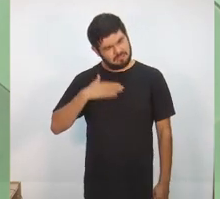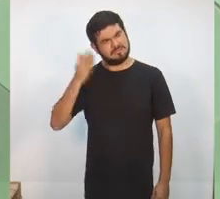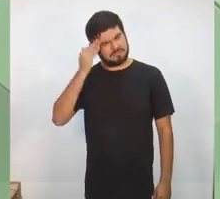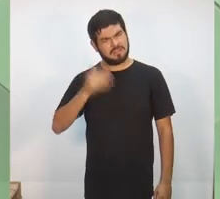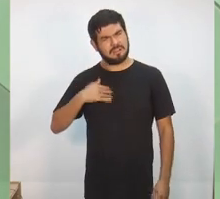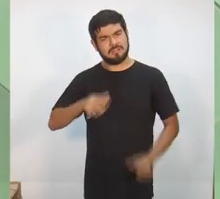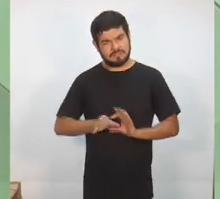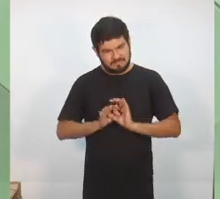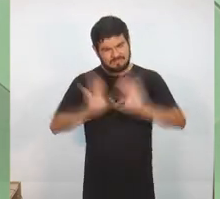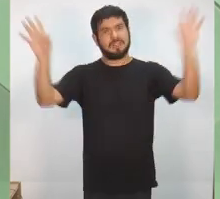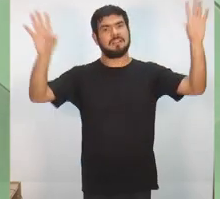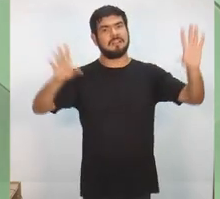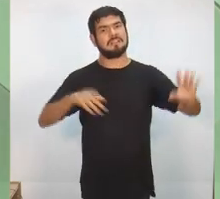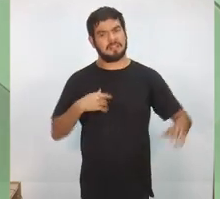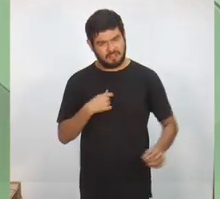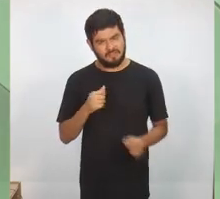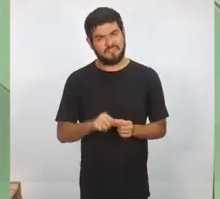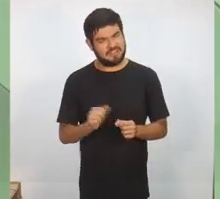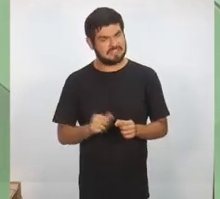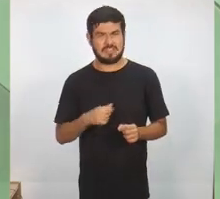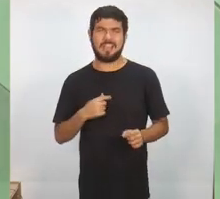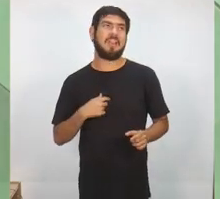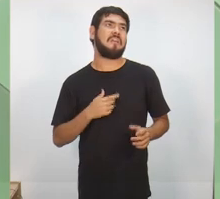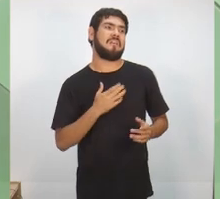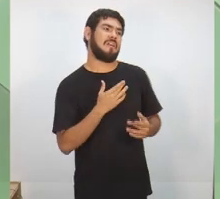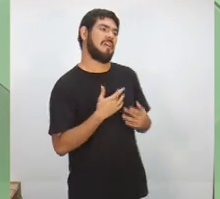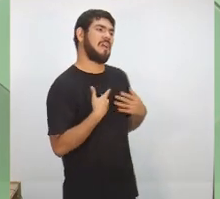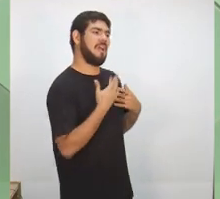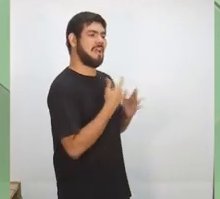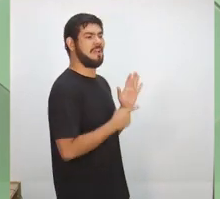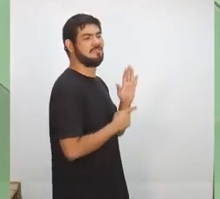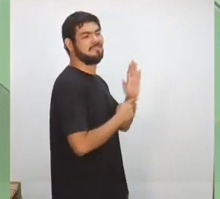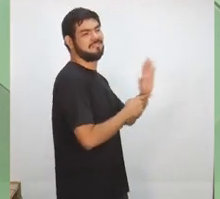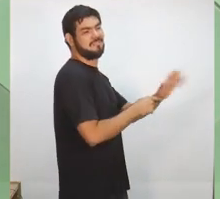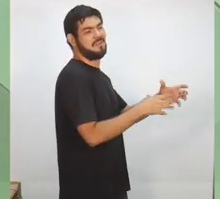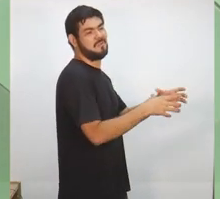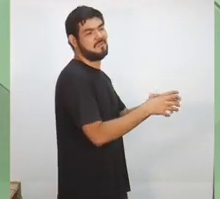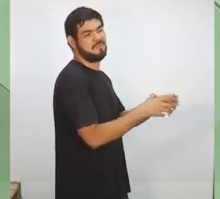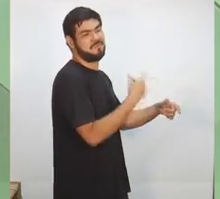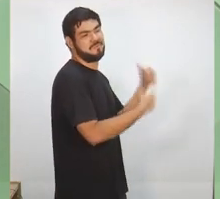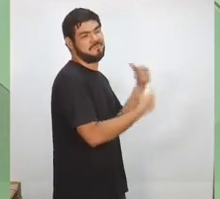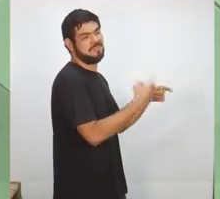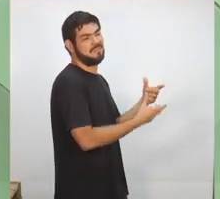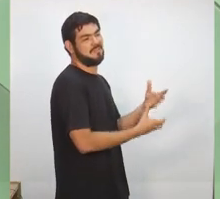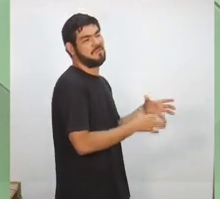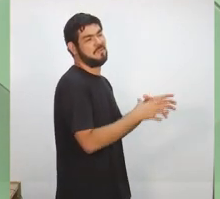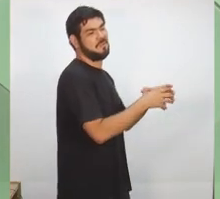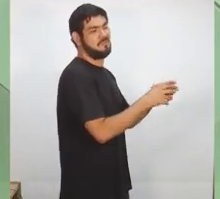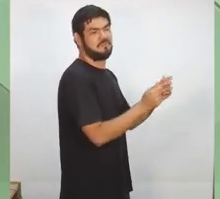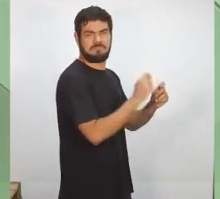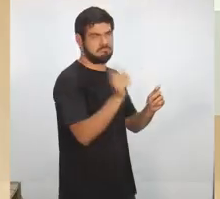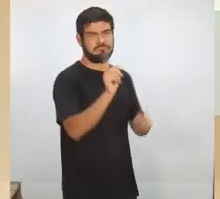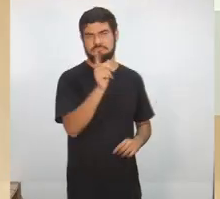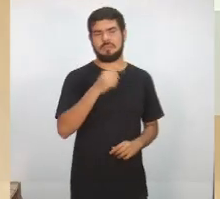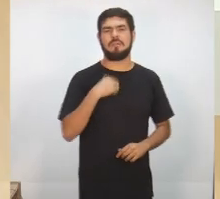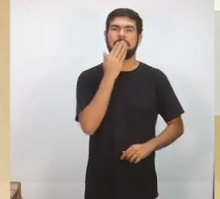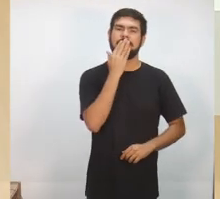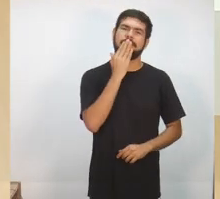vou fazer, porque eu não preciso favorecer nenhum grupo político e nenhum grupo econômico. É por isso que eu peço o teu voto para o 20.